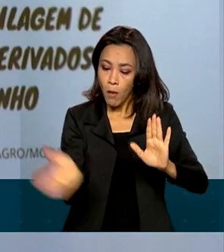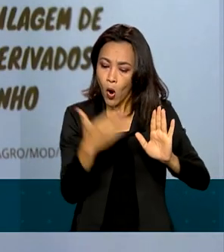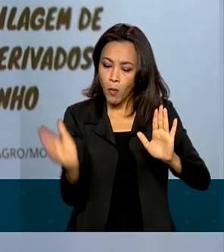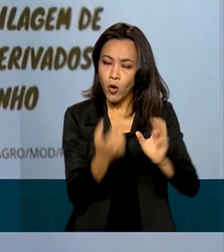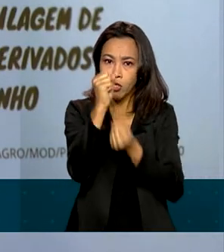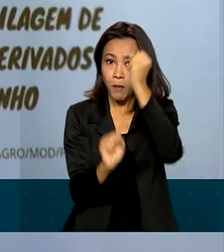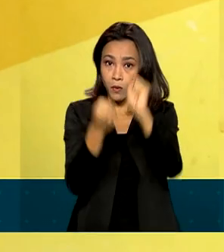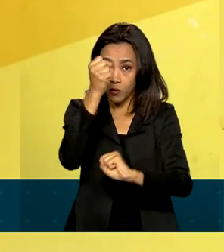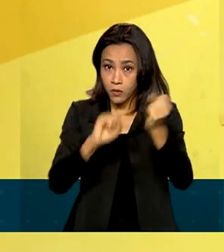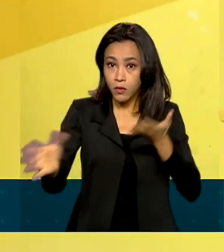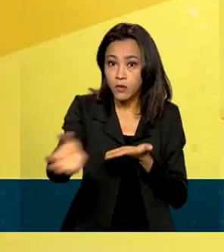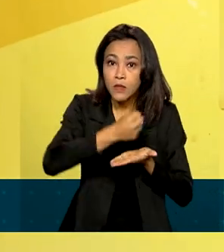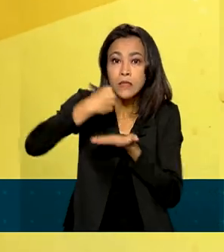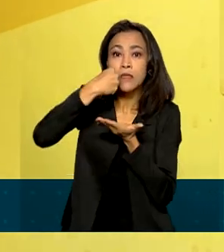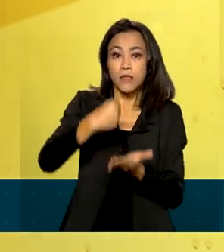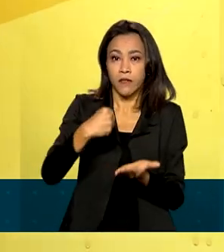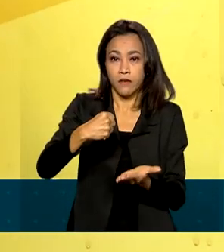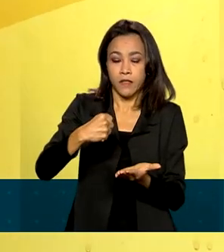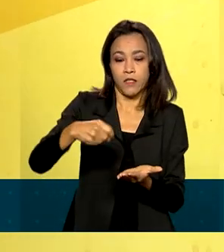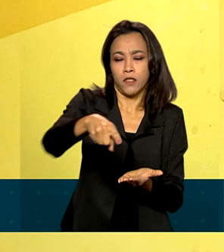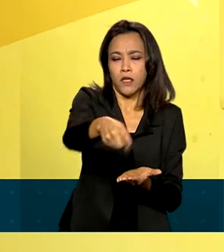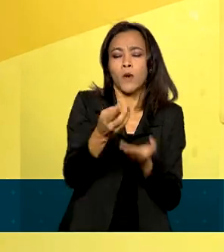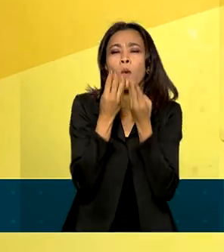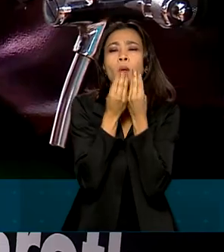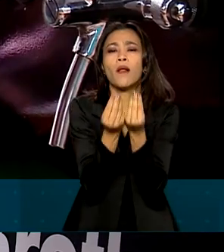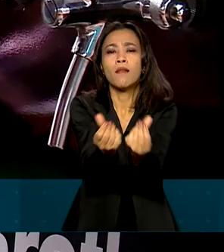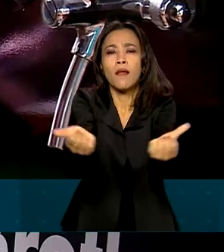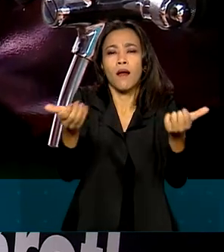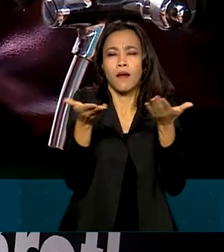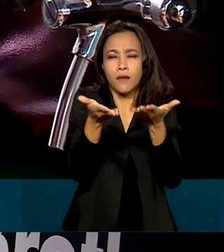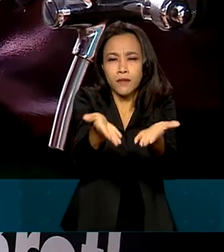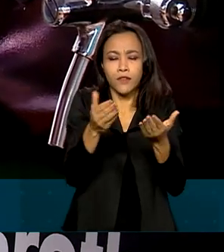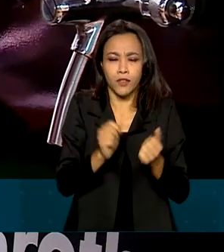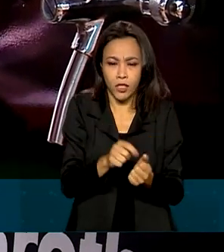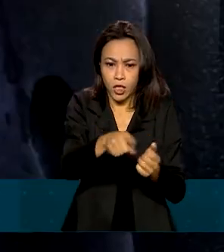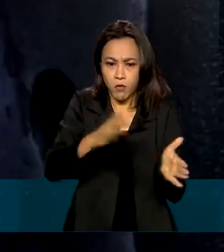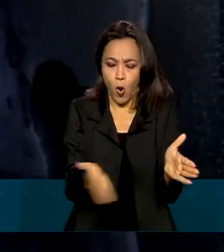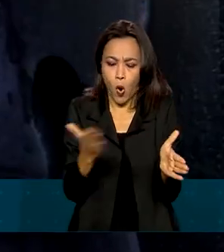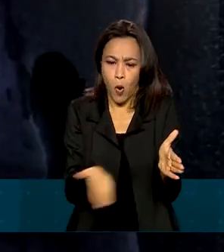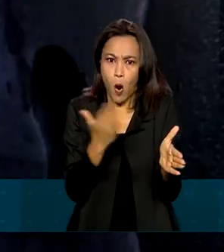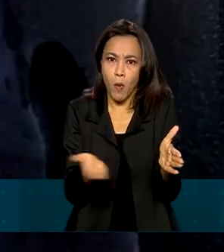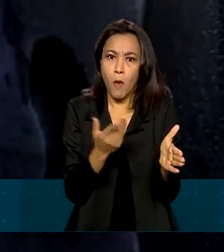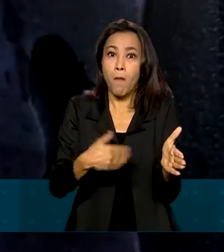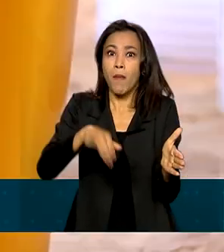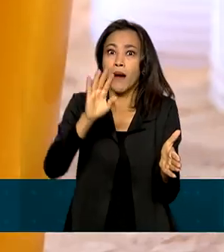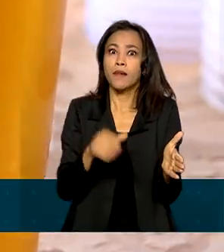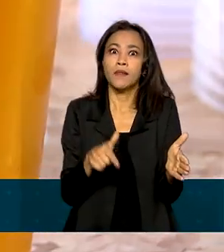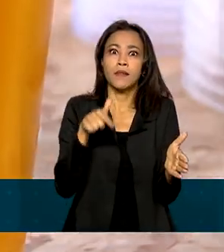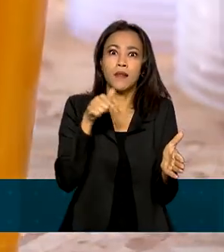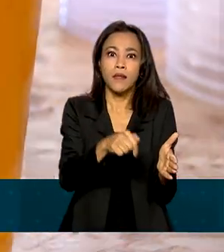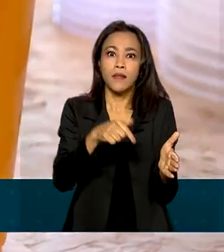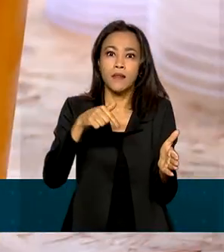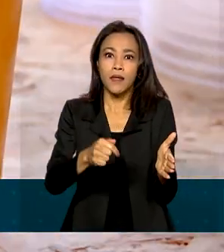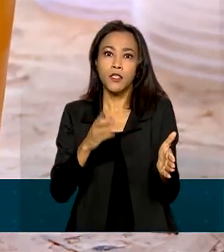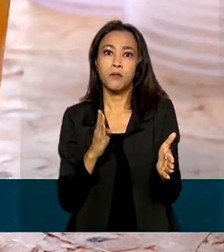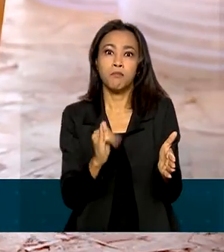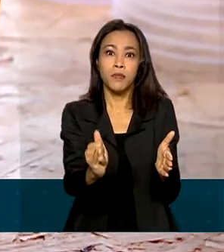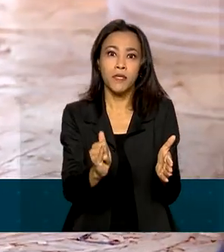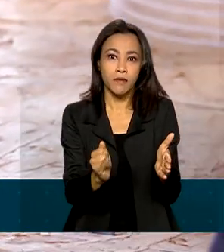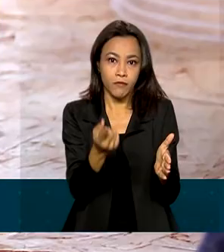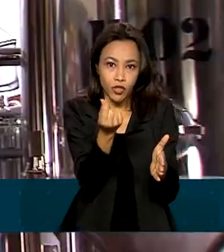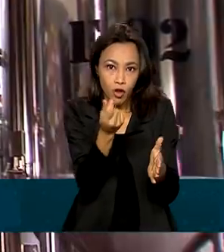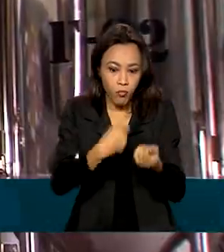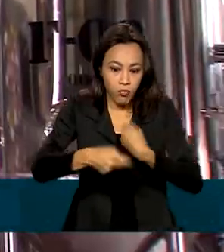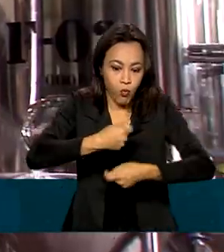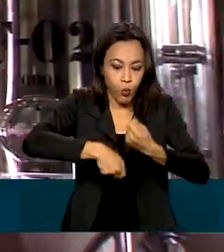consulta no site, garantindo a qualidade do produto, que movimentou mais de 77 bilhões de reais no ano